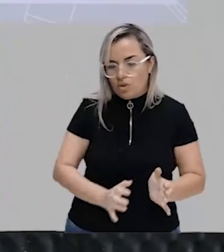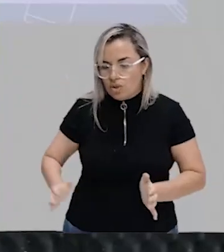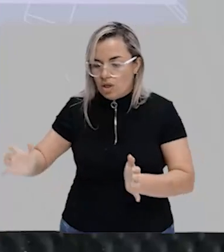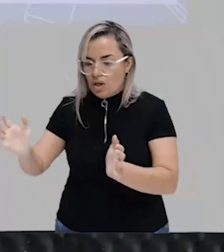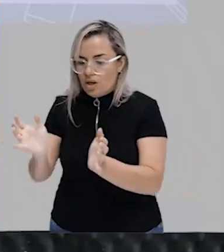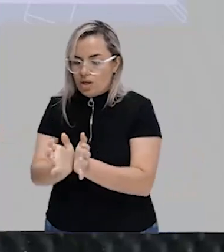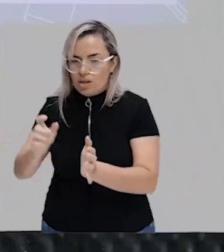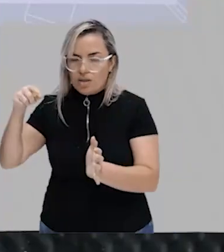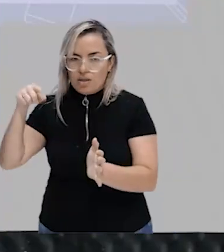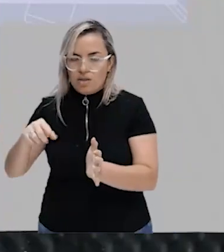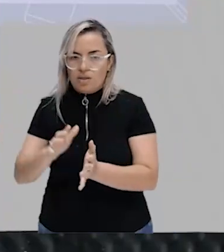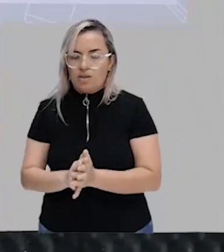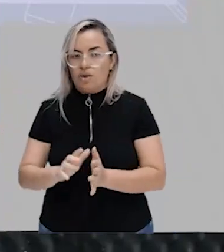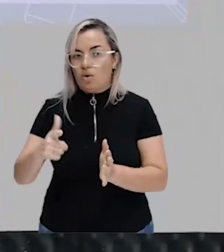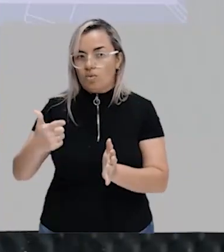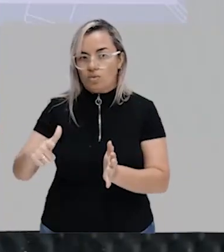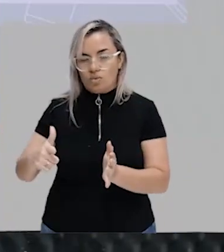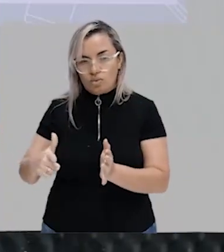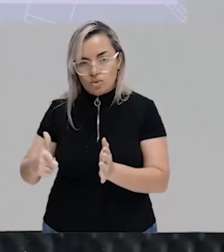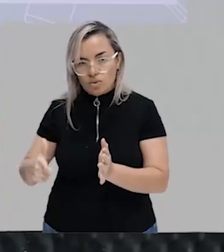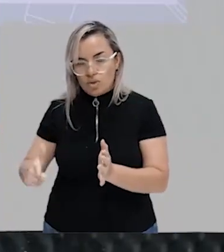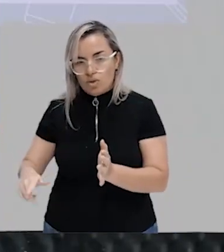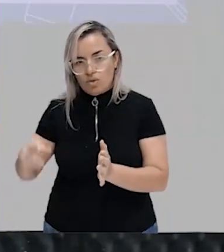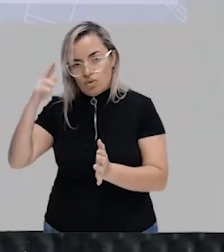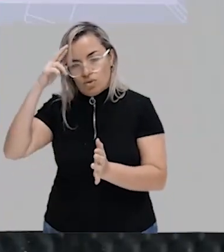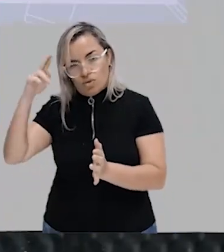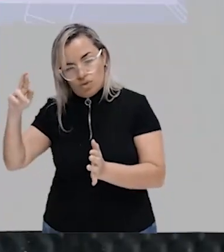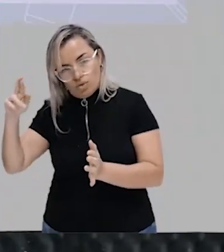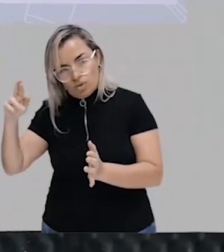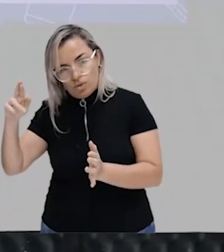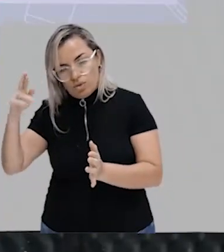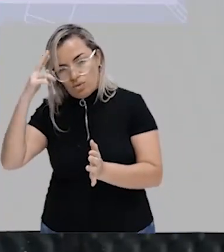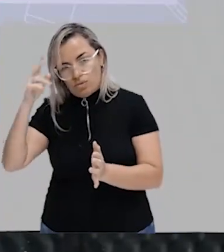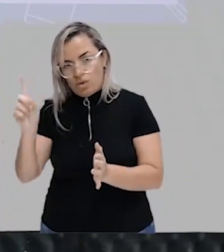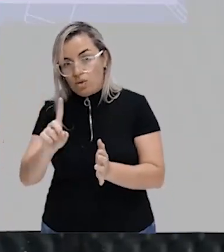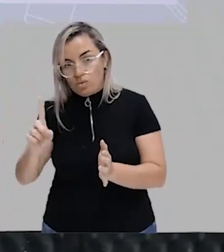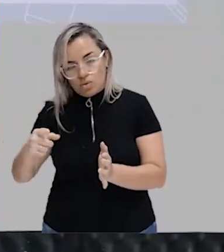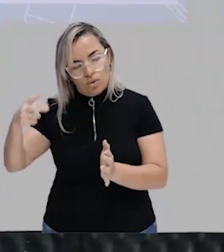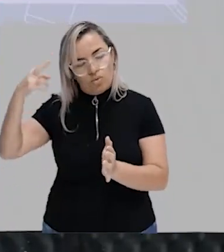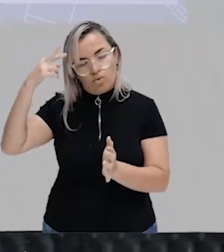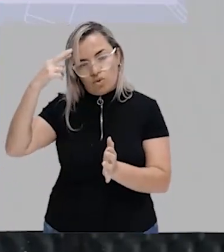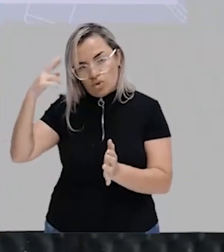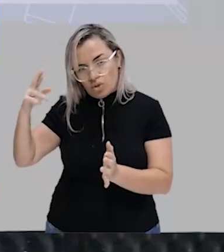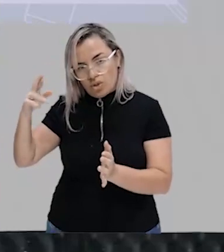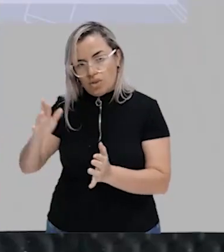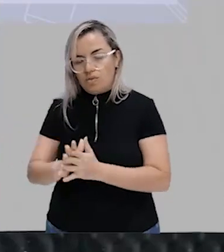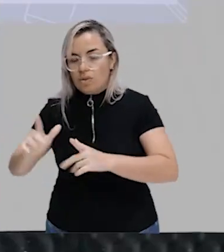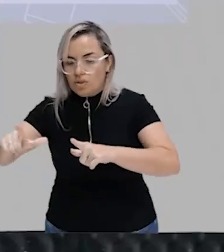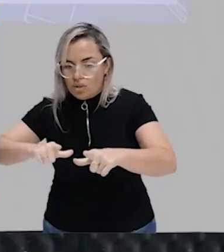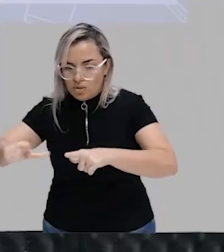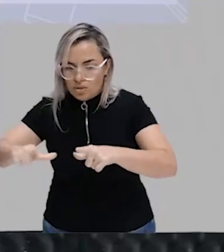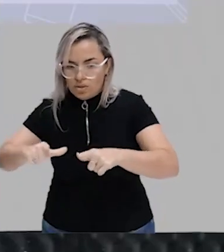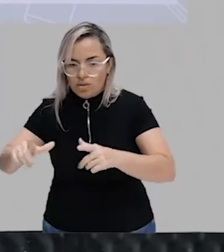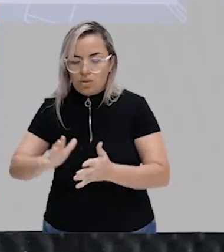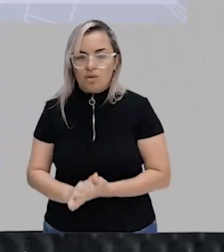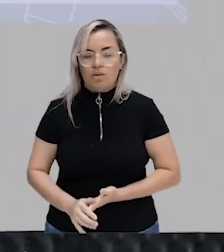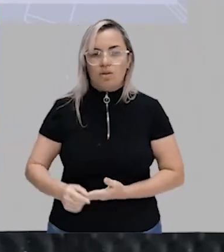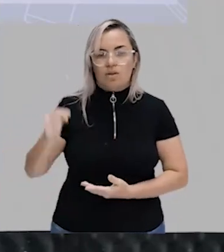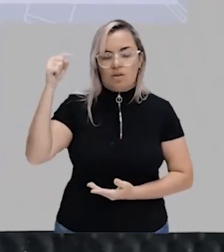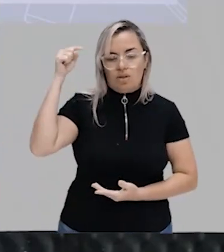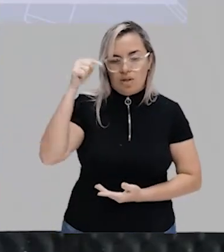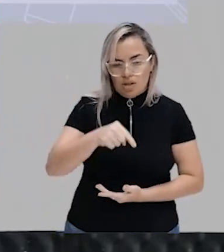possuem os meios de produção. A classe dominante sempre será aquela que é